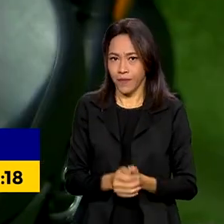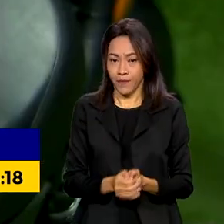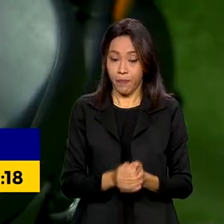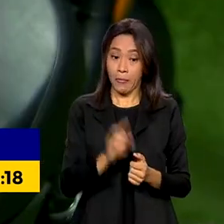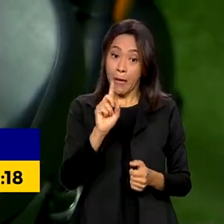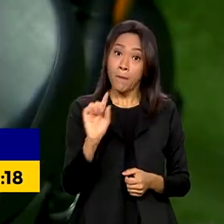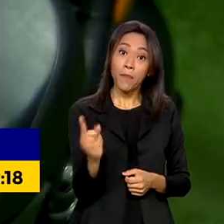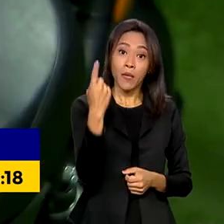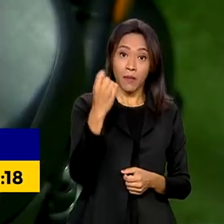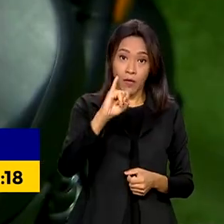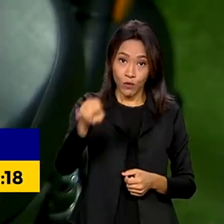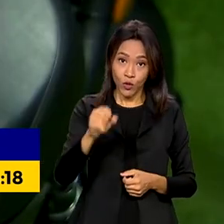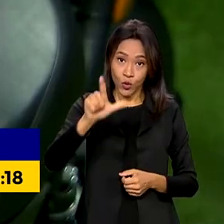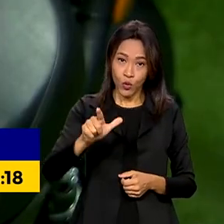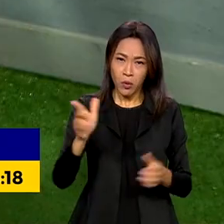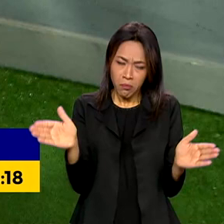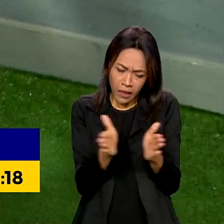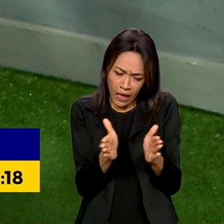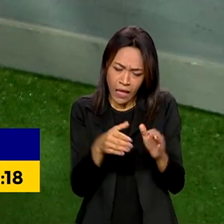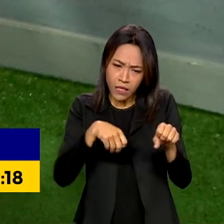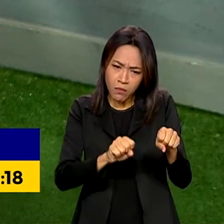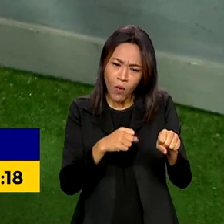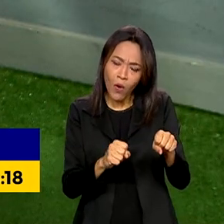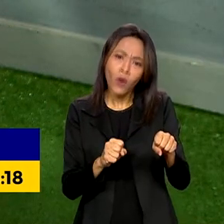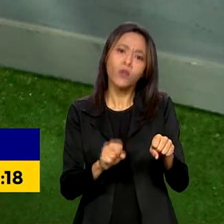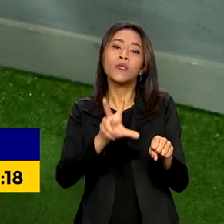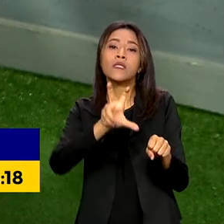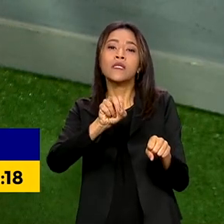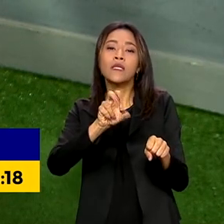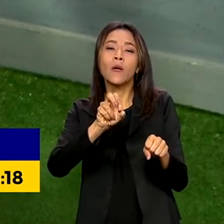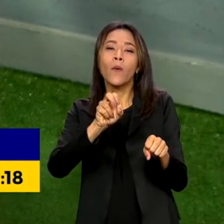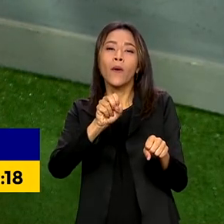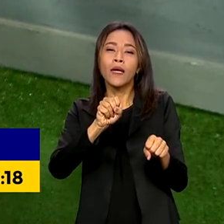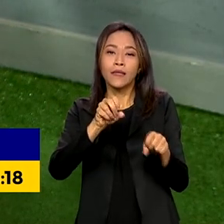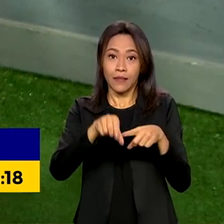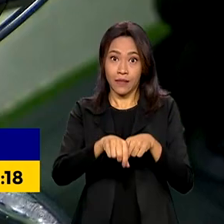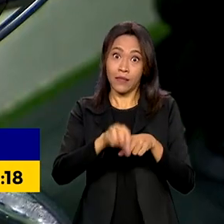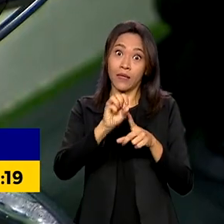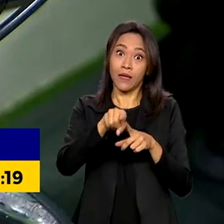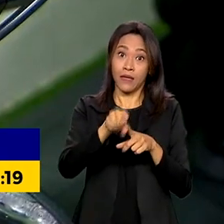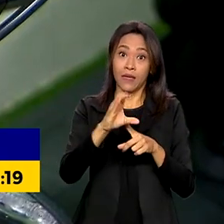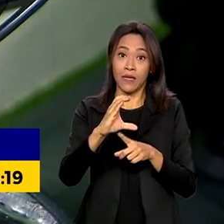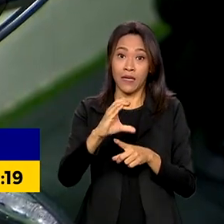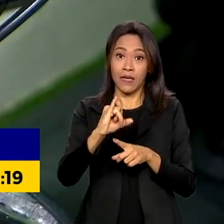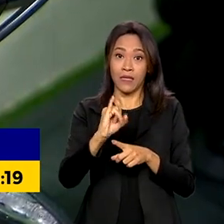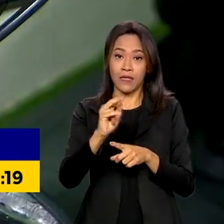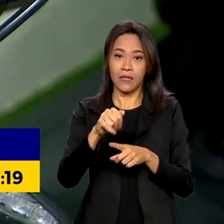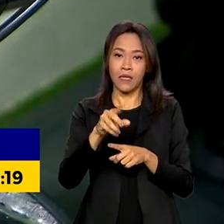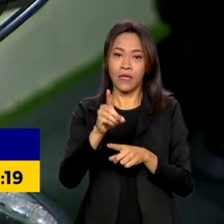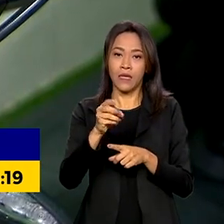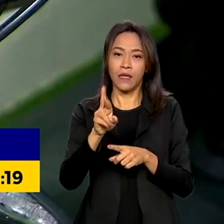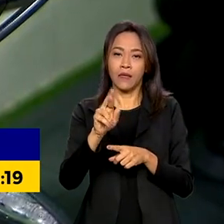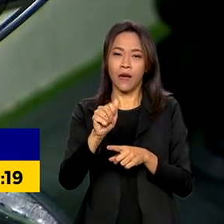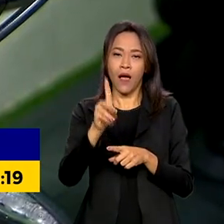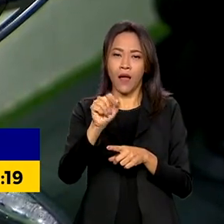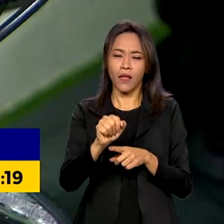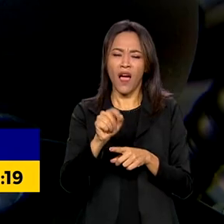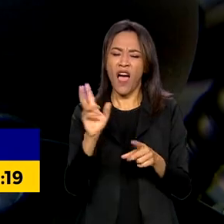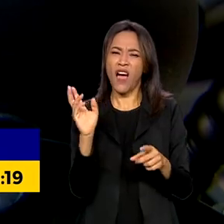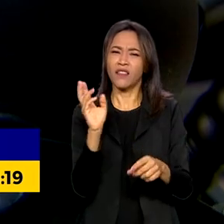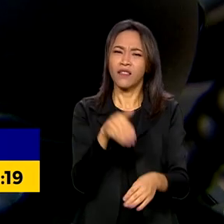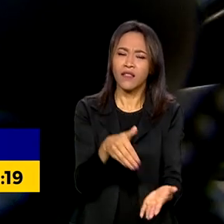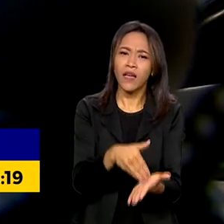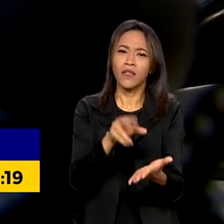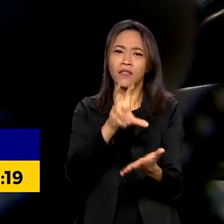1º de julho, pequenas motos com até 50 cilindradas e que atinjam velocidade máxima de 50 km por